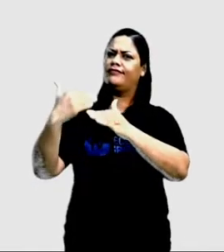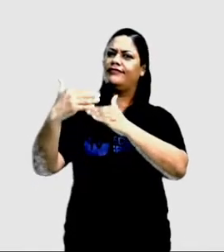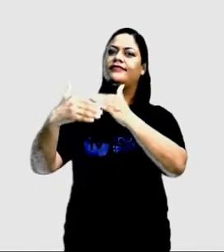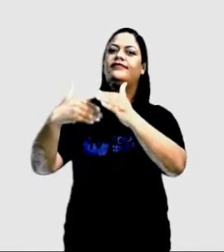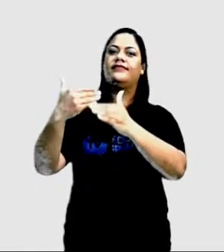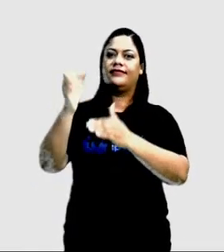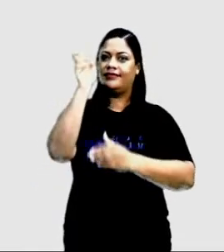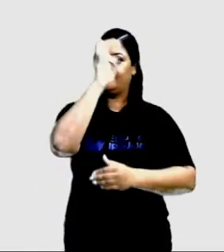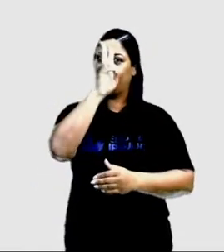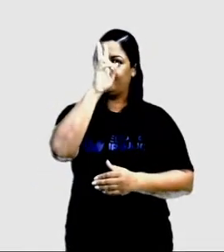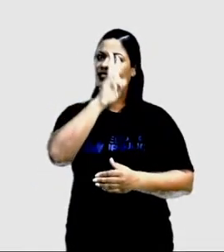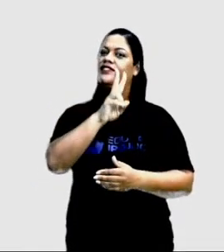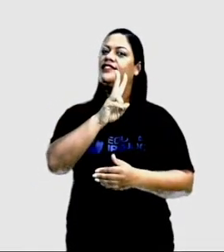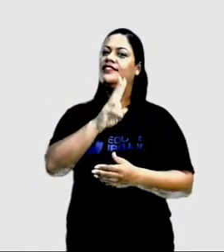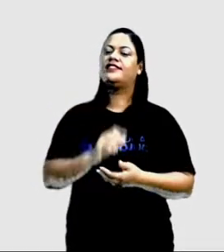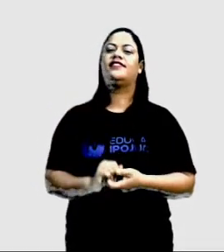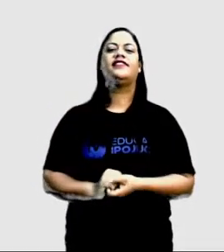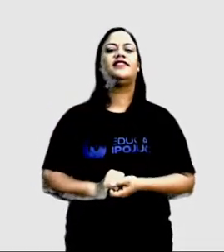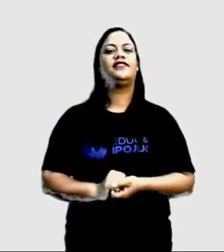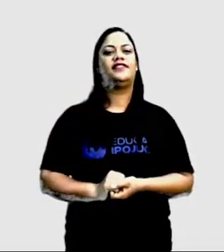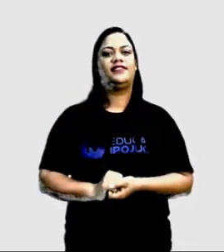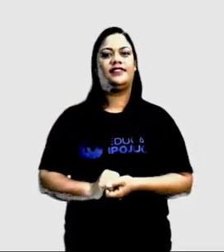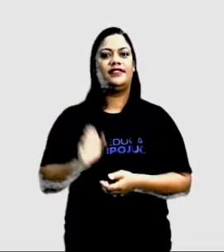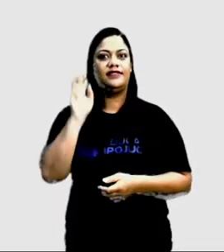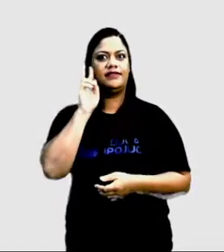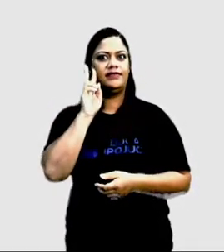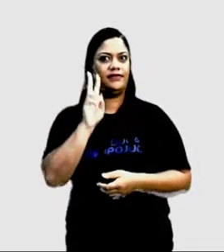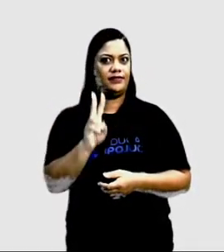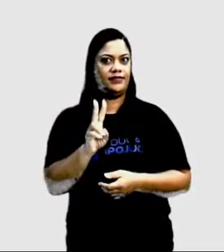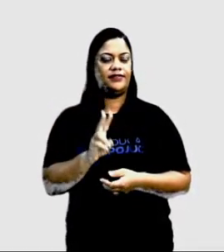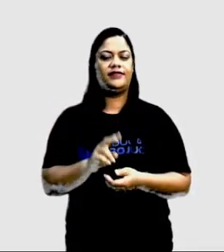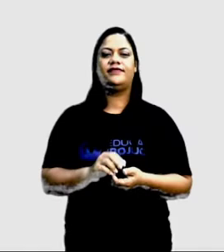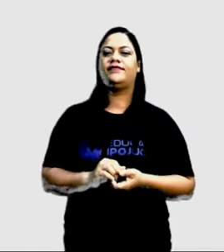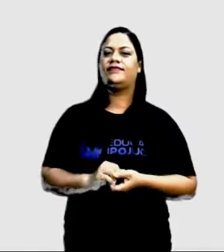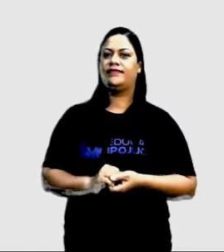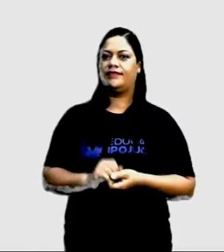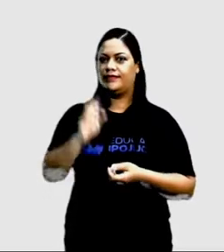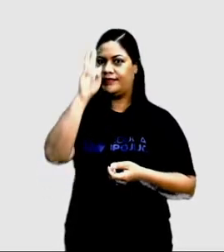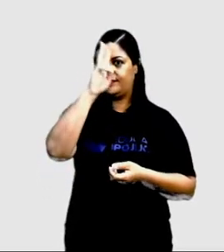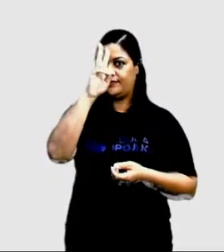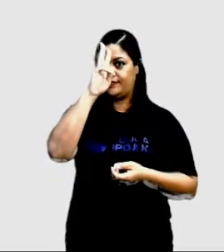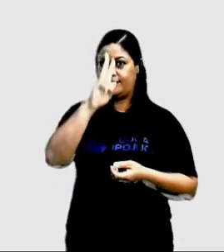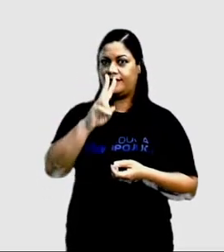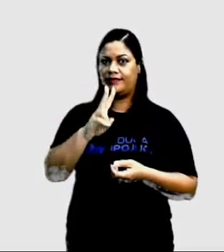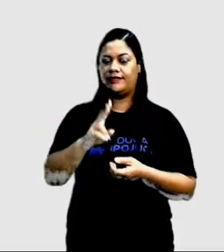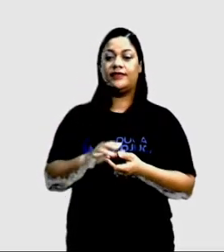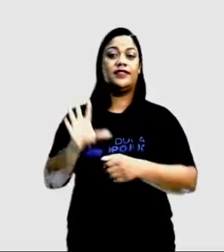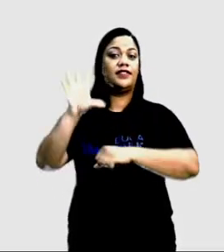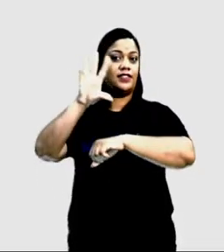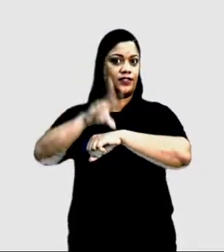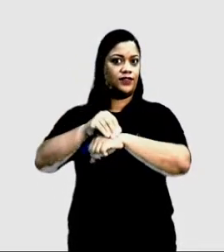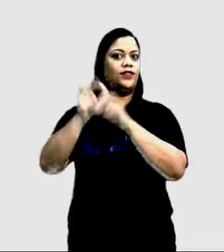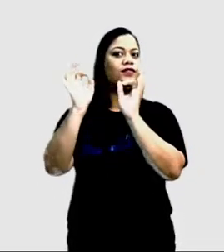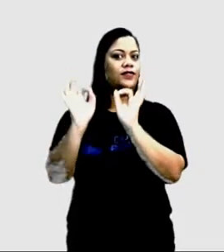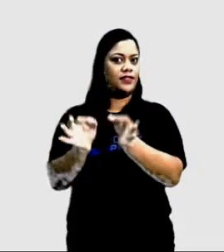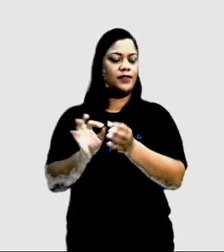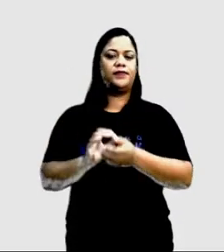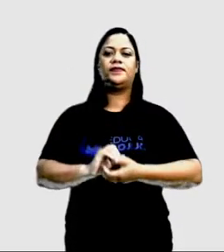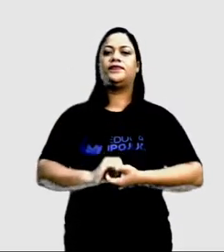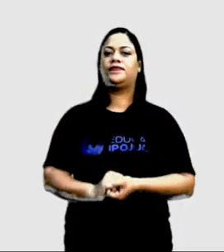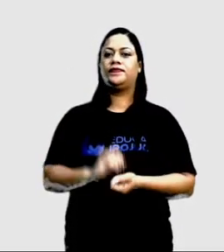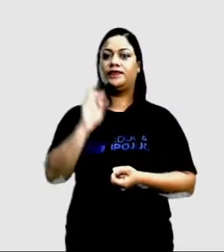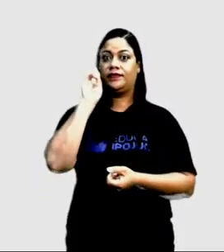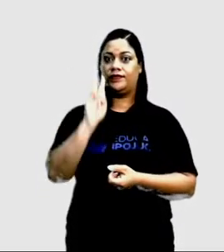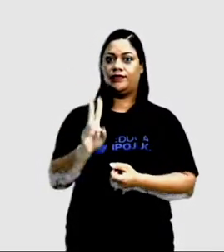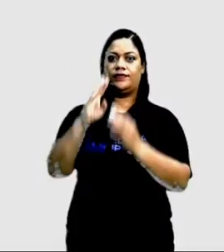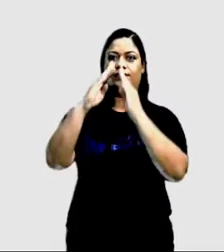da história, que a gente vai ver, de acordo com a história, as fotos, tá certo? Aqui a gente